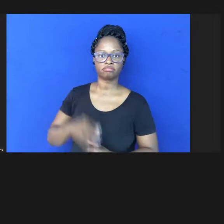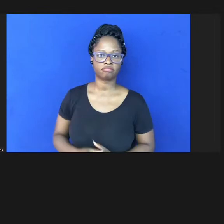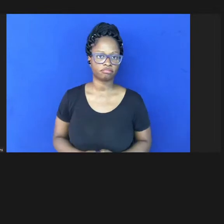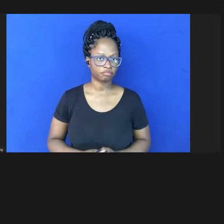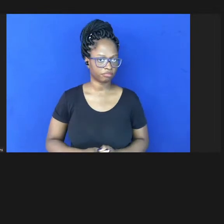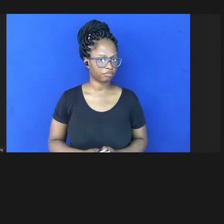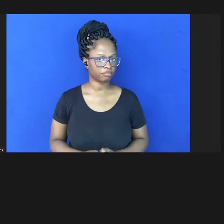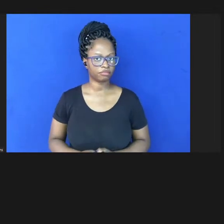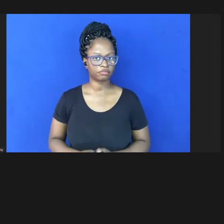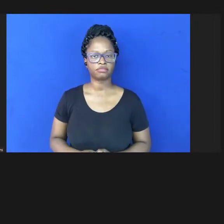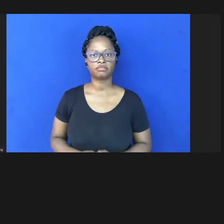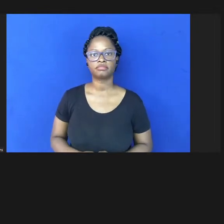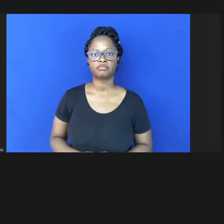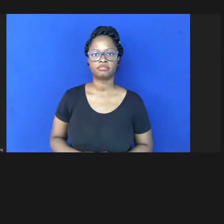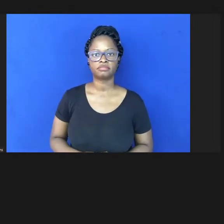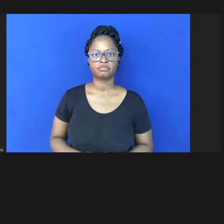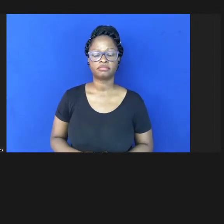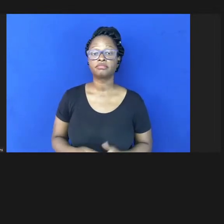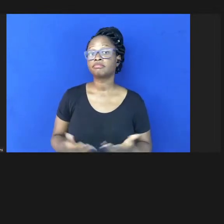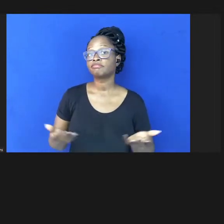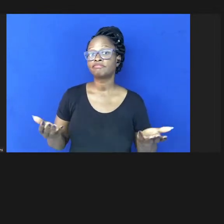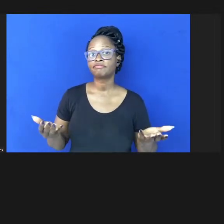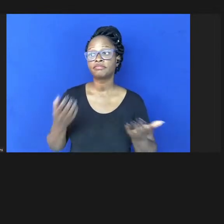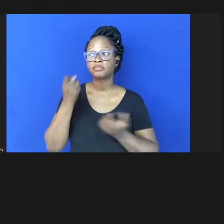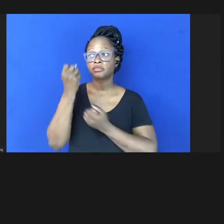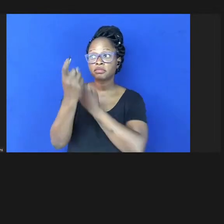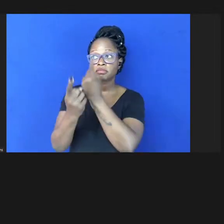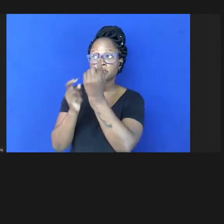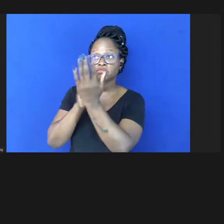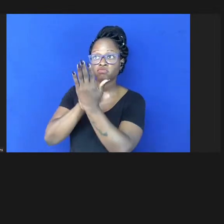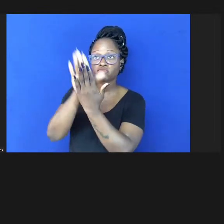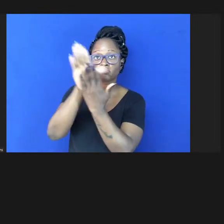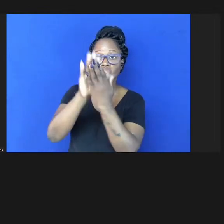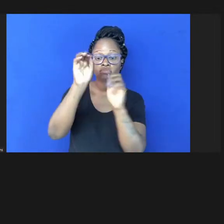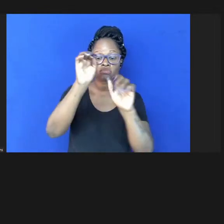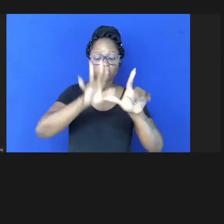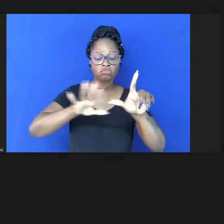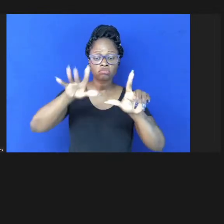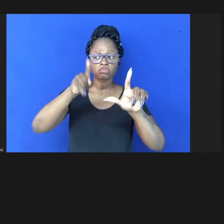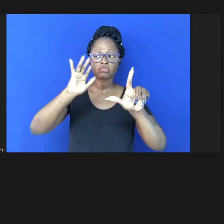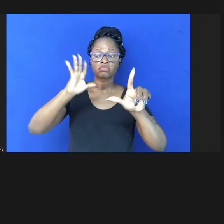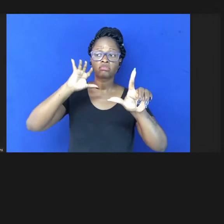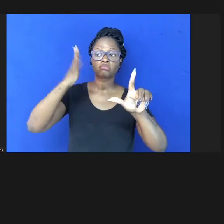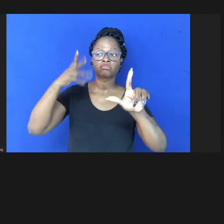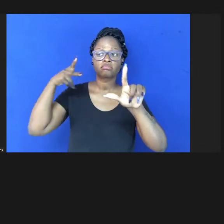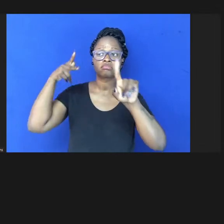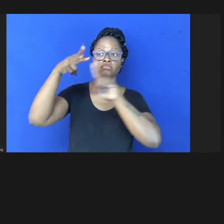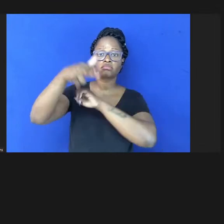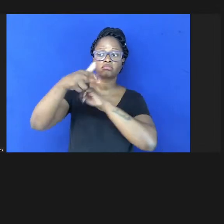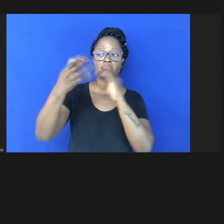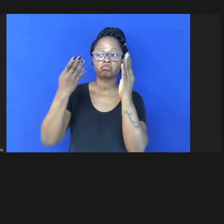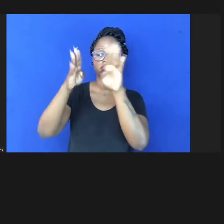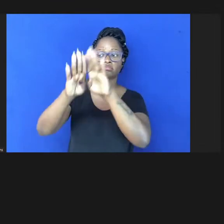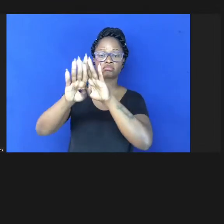e algumas editoras já decidiram interromper esse processo